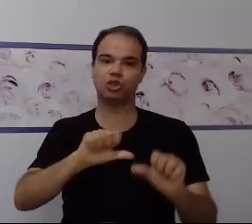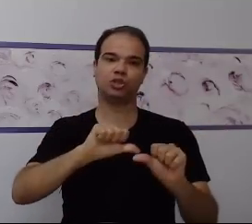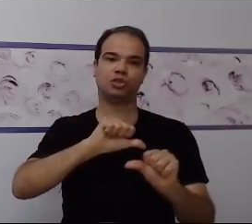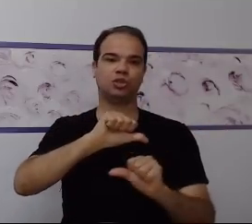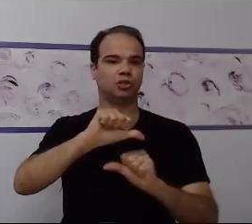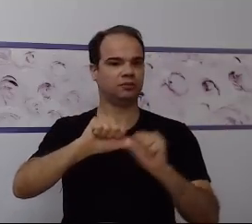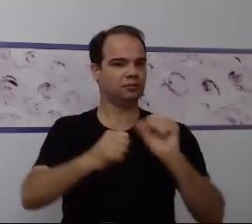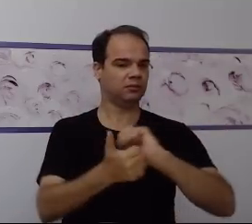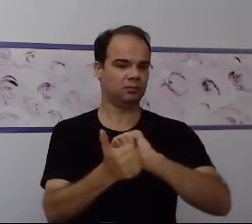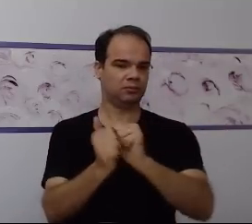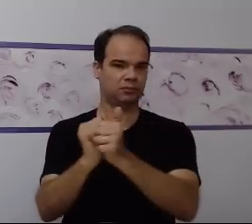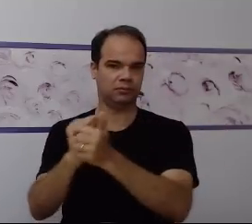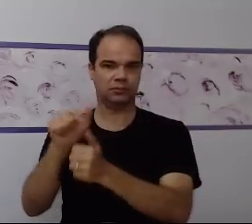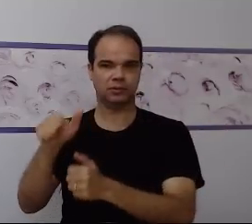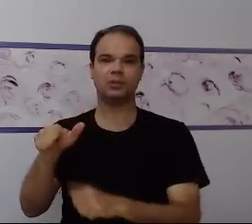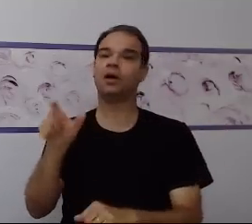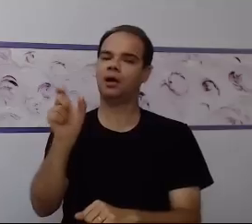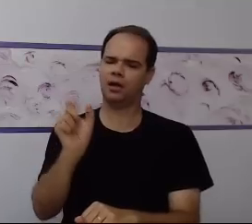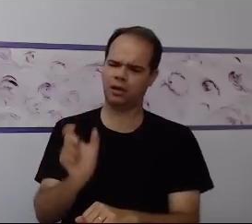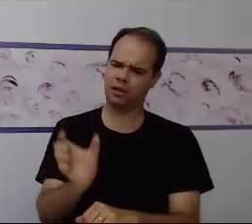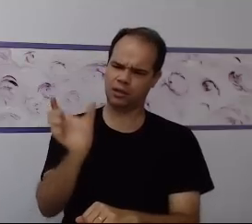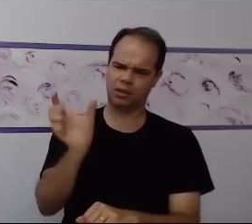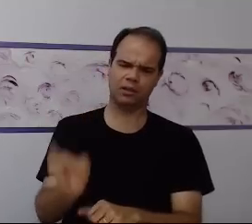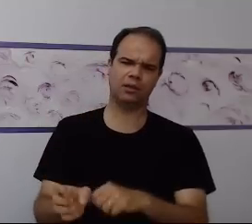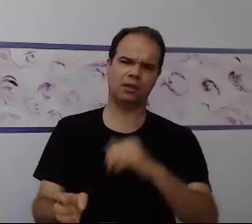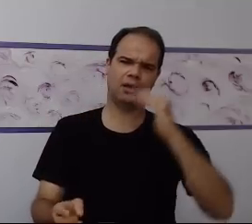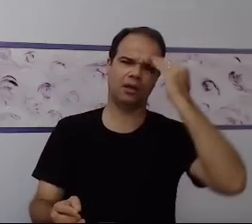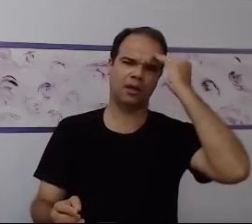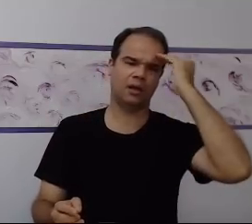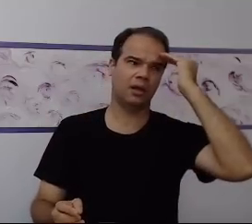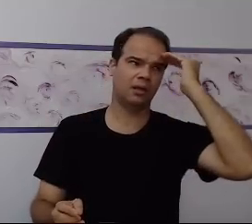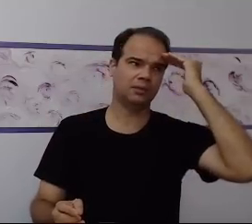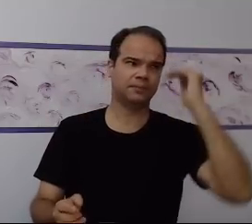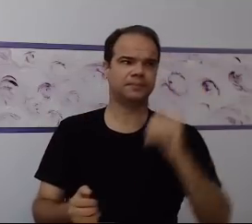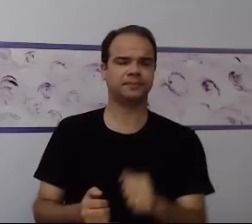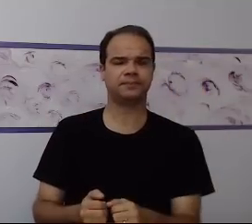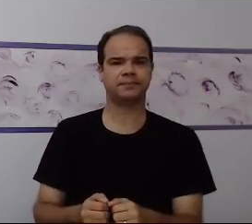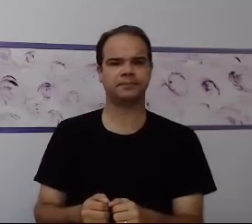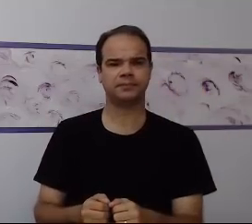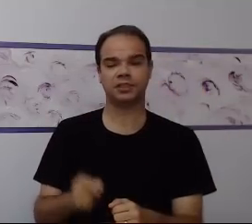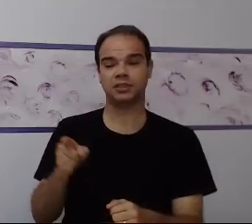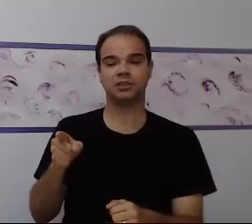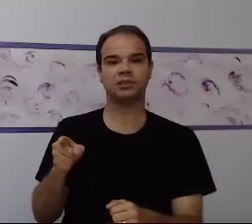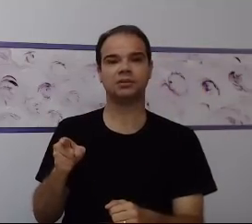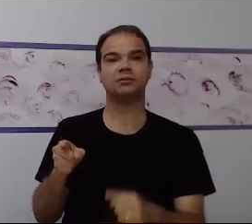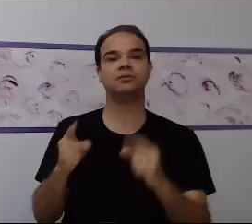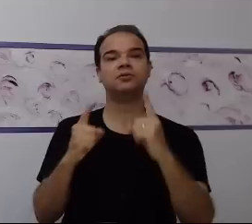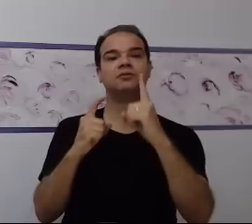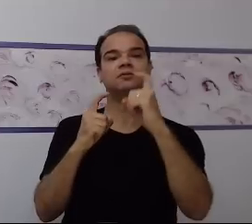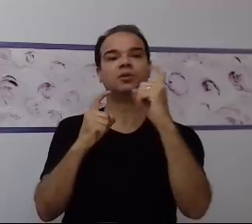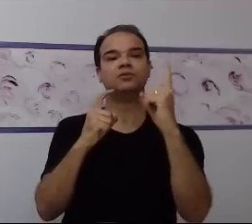com adequação dentro do uso do input visual.